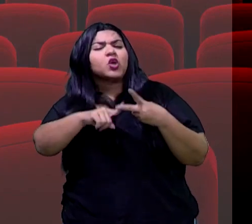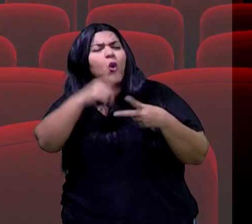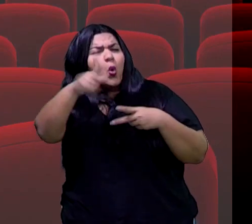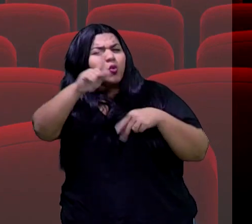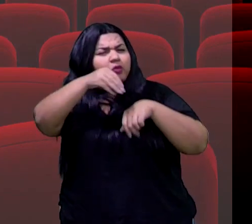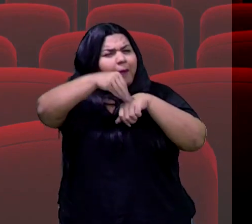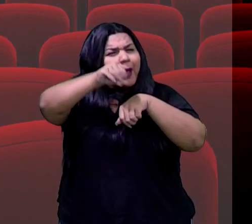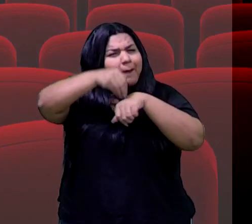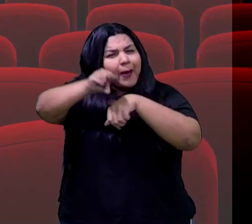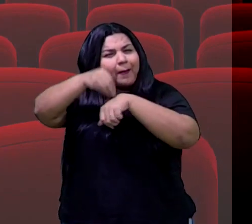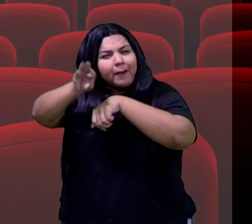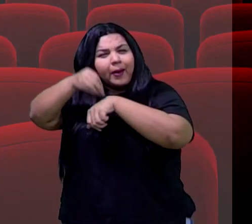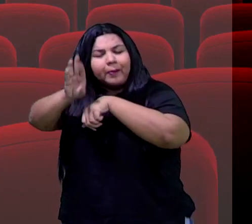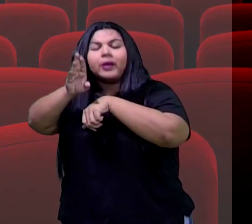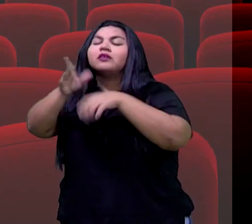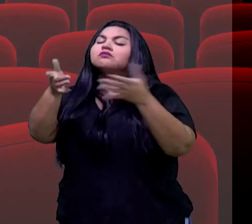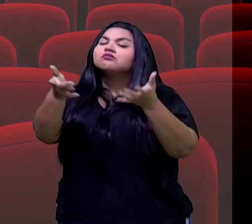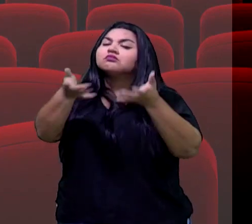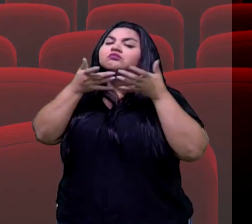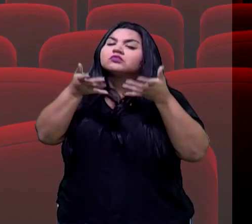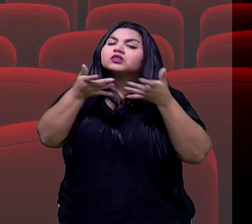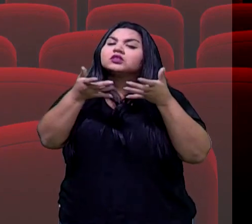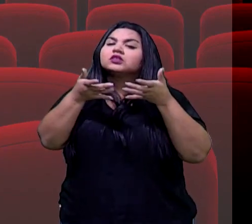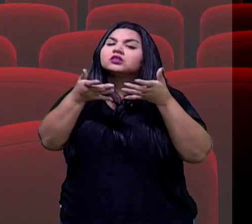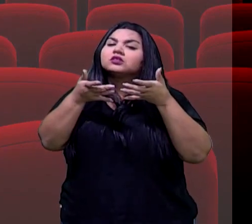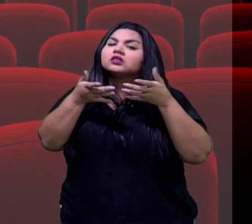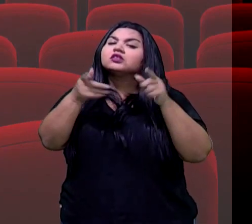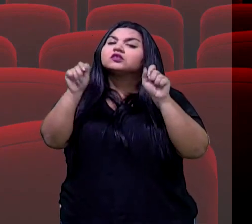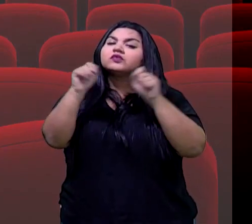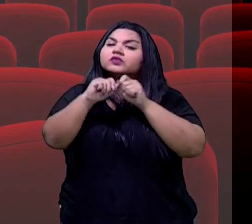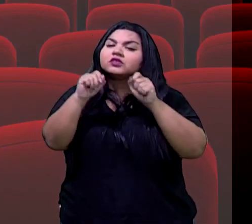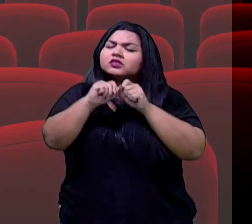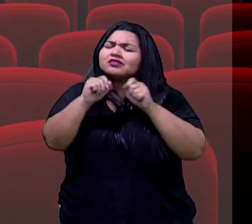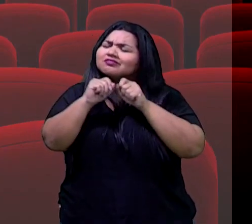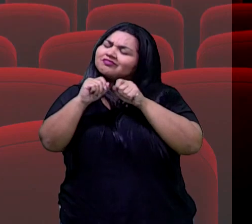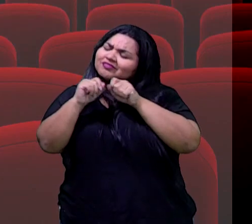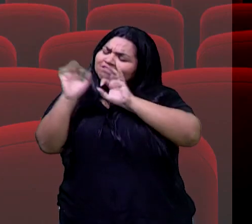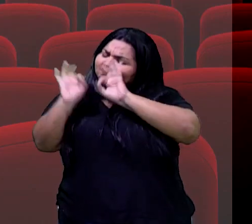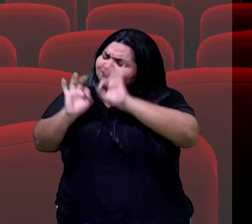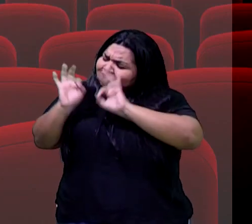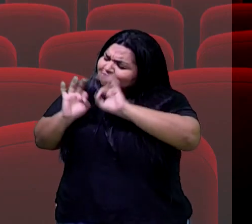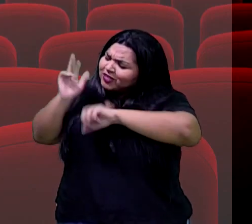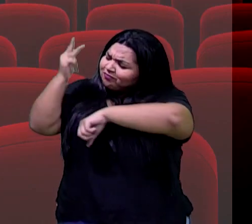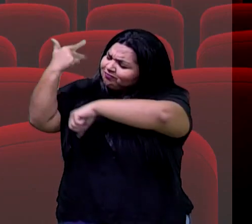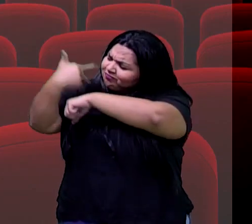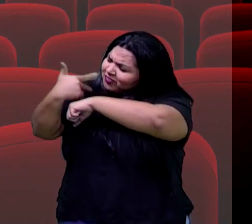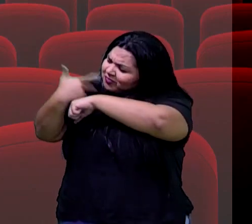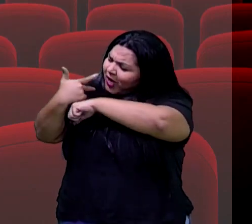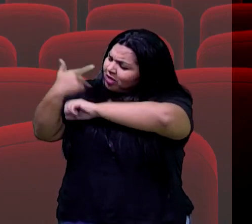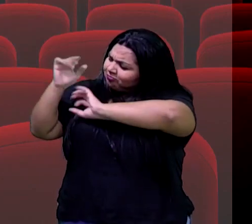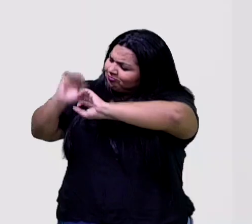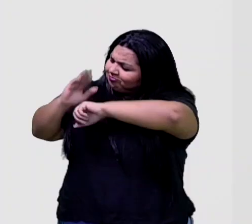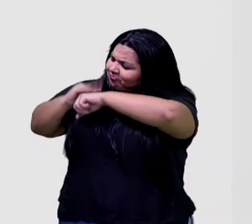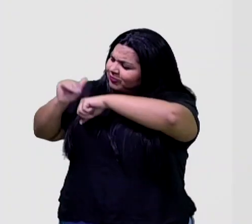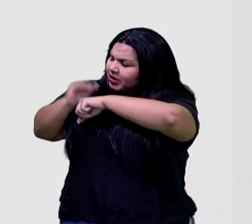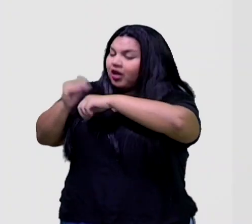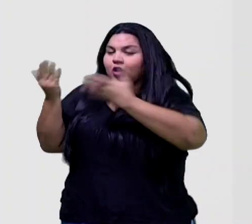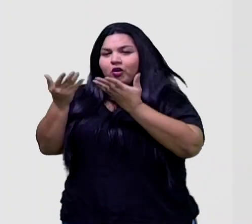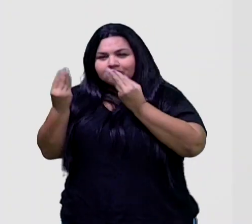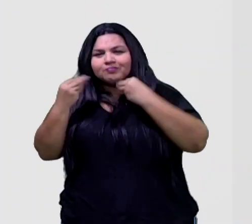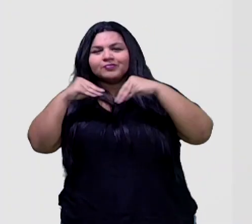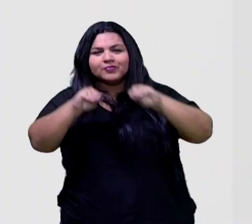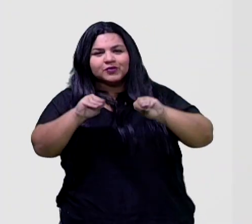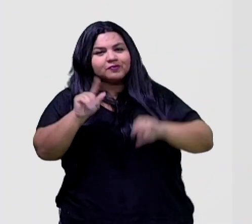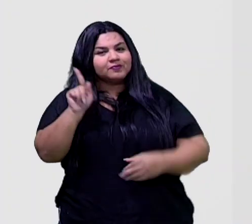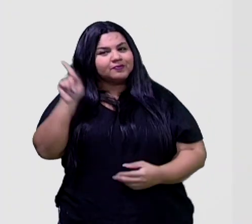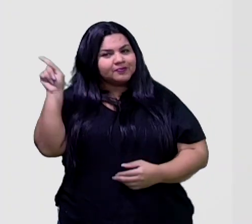aí que a gente tem que passar para vocês, porque eles produziram com tanto carinho que eu vou pedir para a nossa diretora colocar aí, não